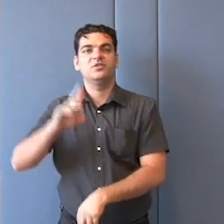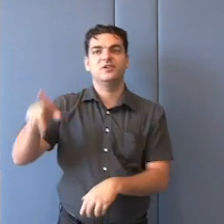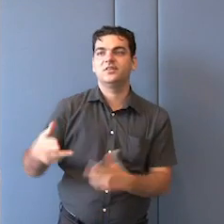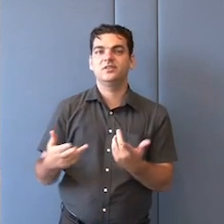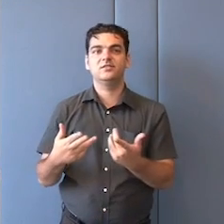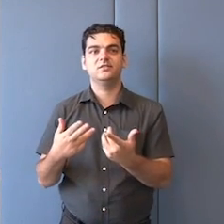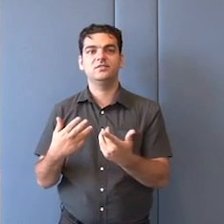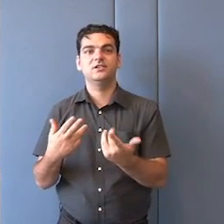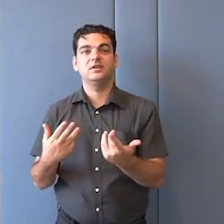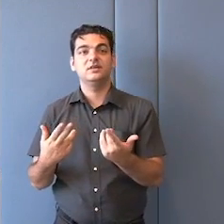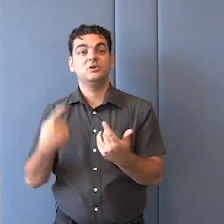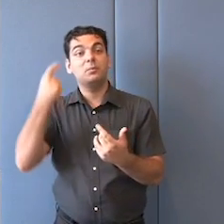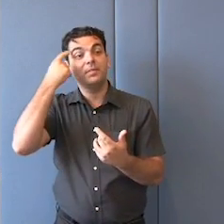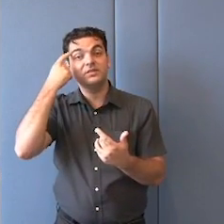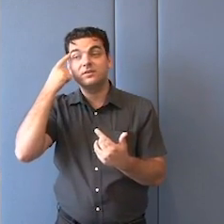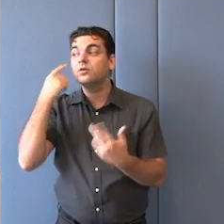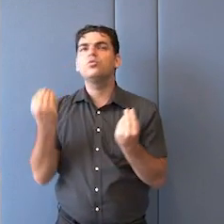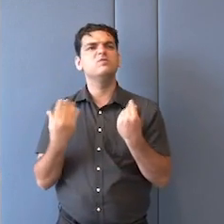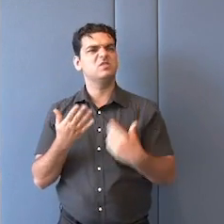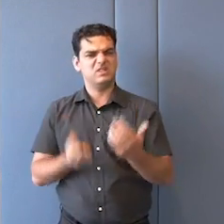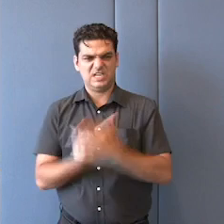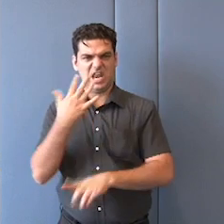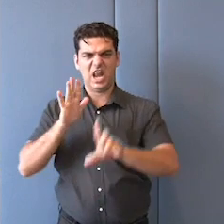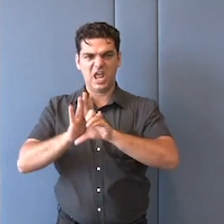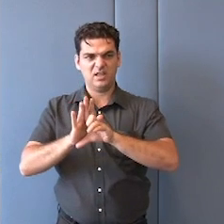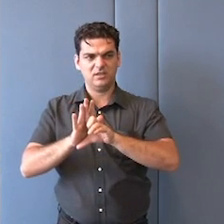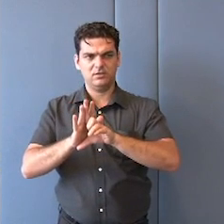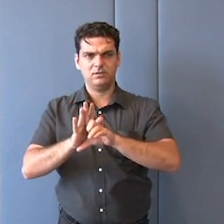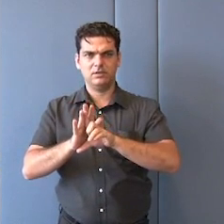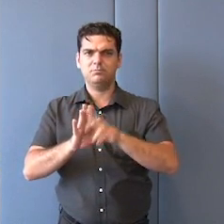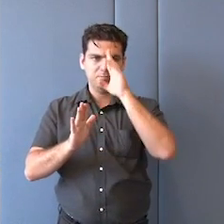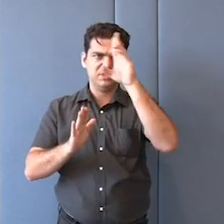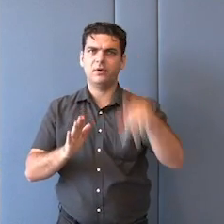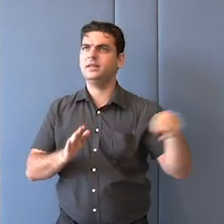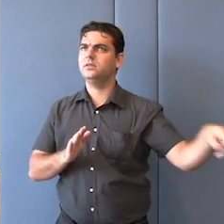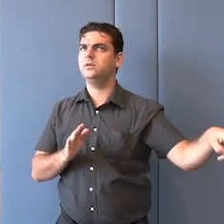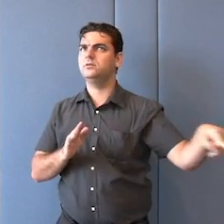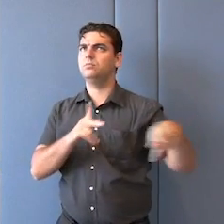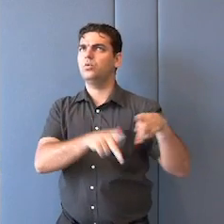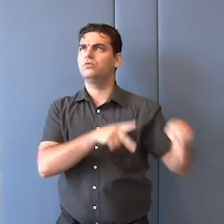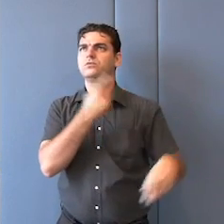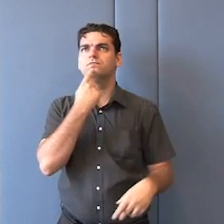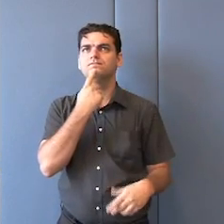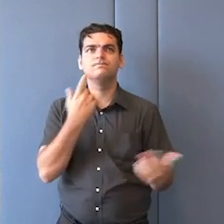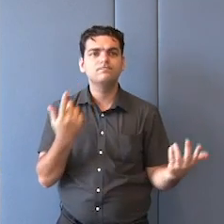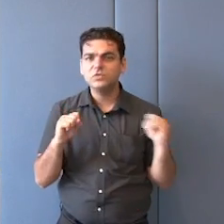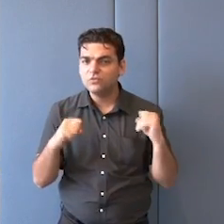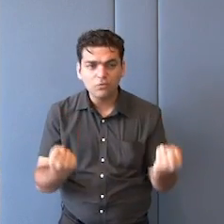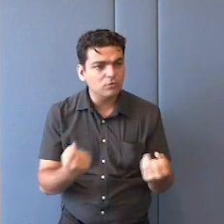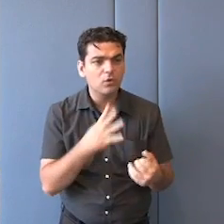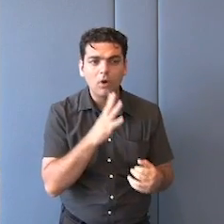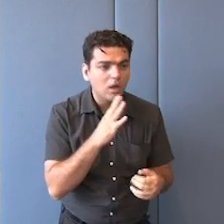Fazer uma política que amane do povo exige um tipo de atenção, de interação, de